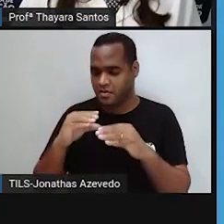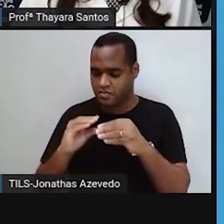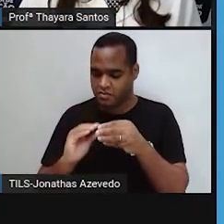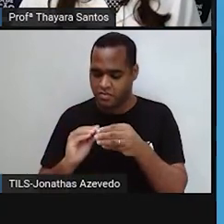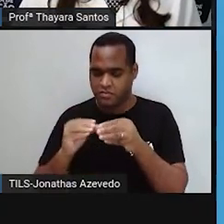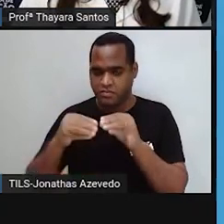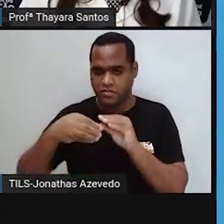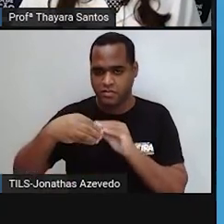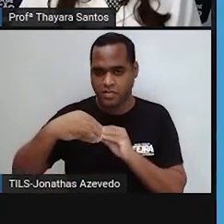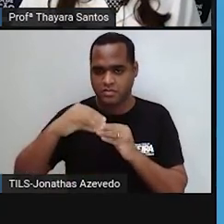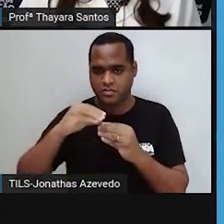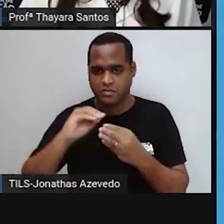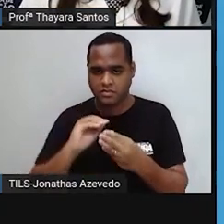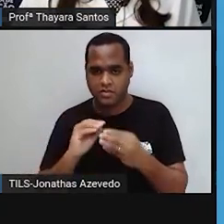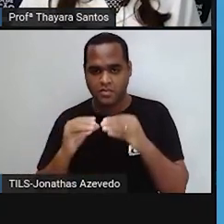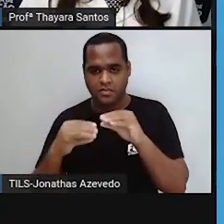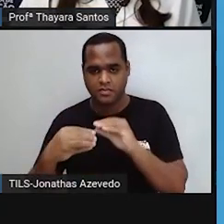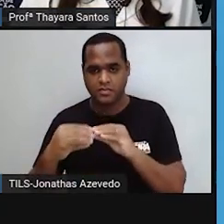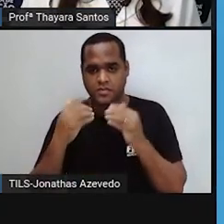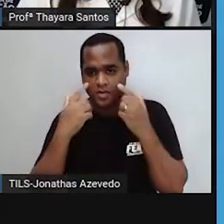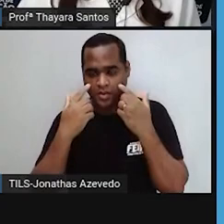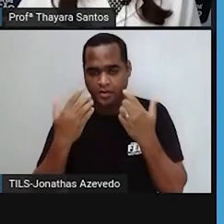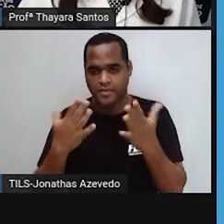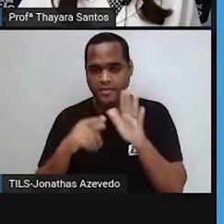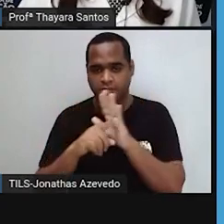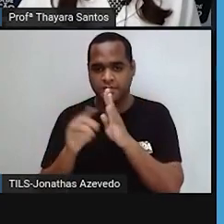que é o complexo golgiense.